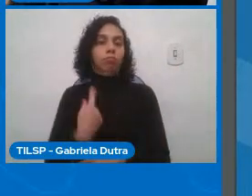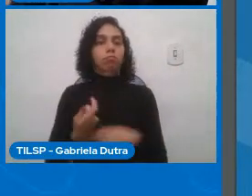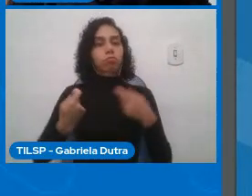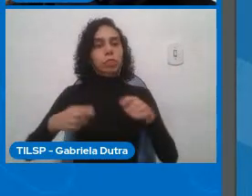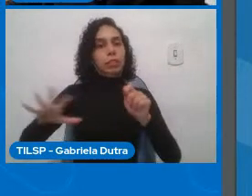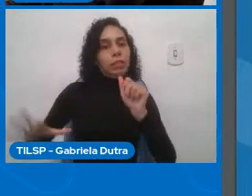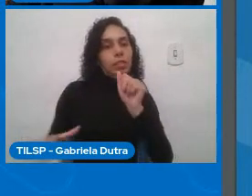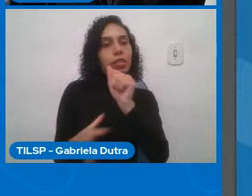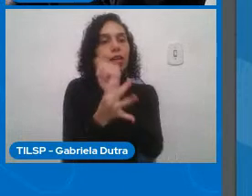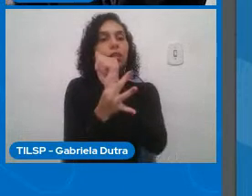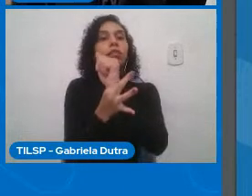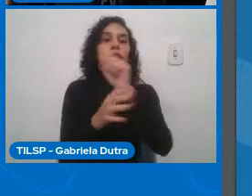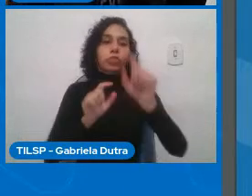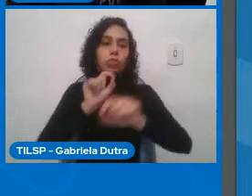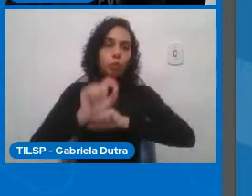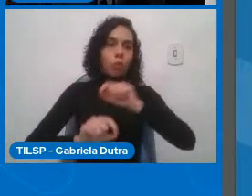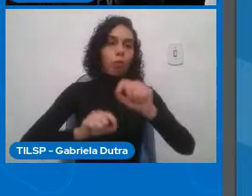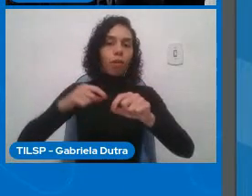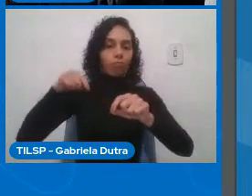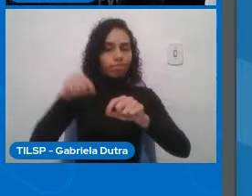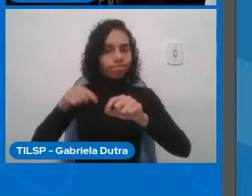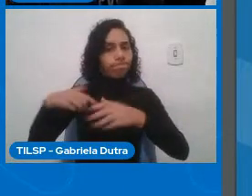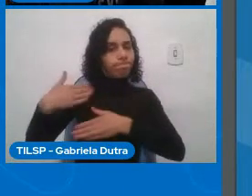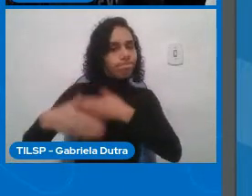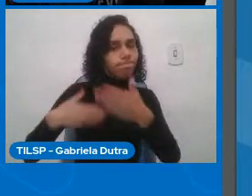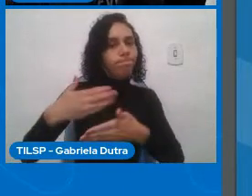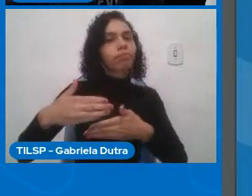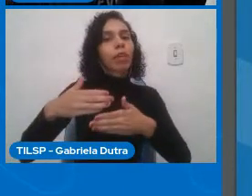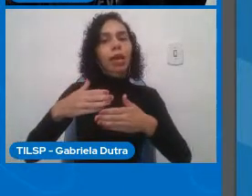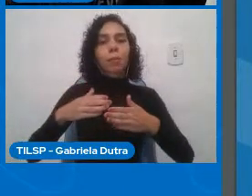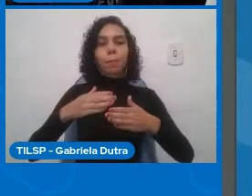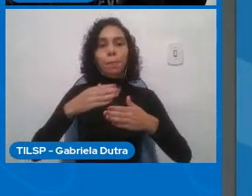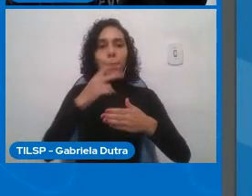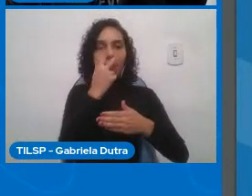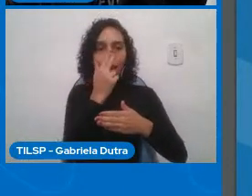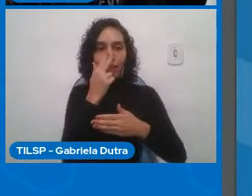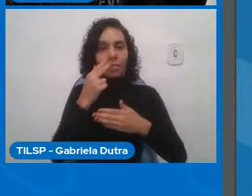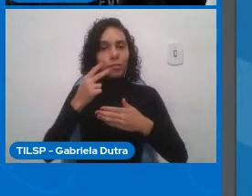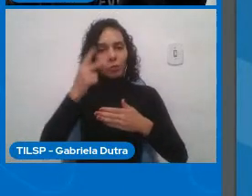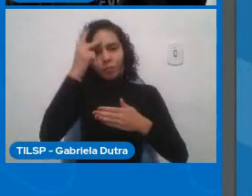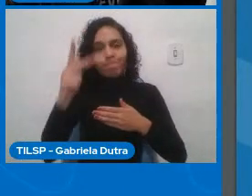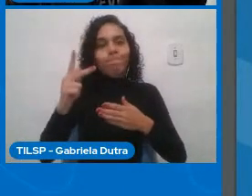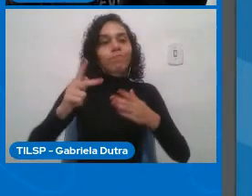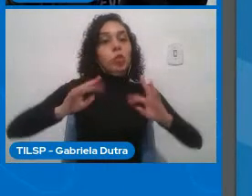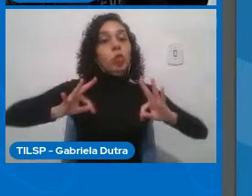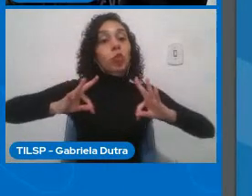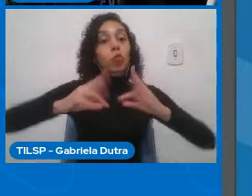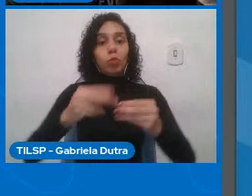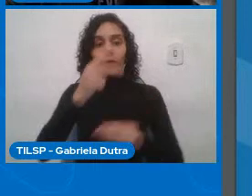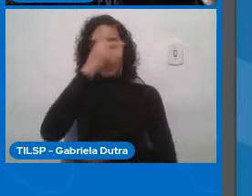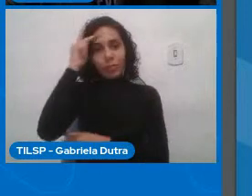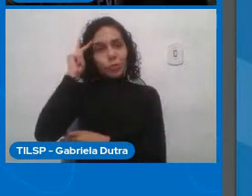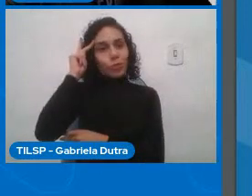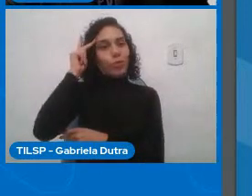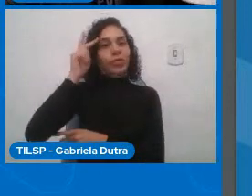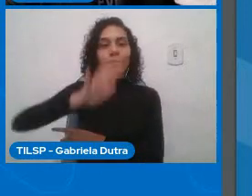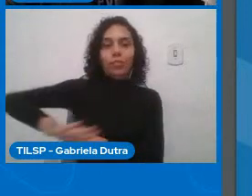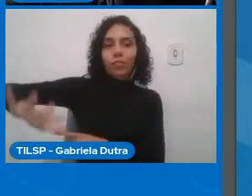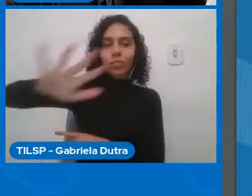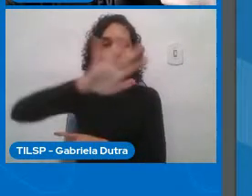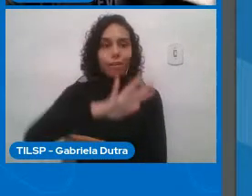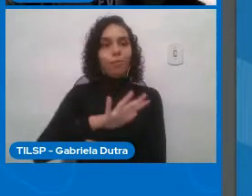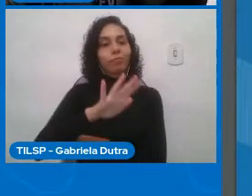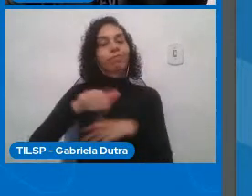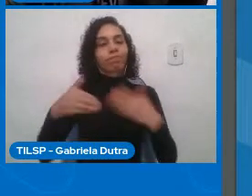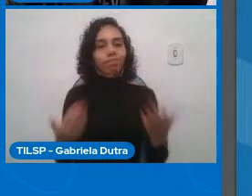esteja ocorrendo para todas as pessoas. Então, é nessa linha que quando eu penso numa computação socialmente consciente, eu penso